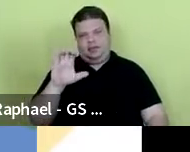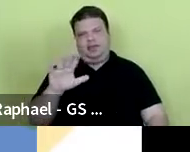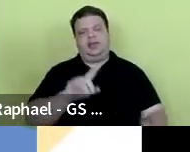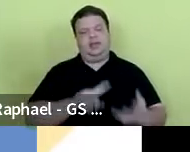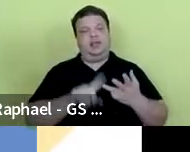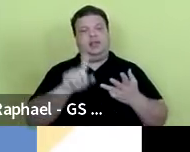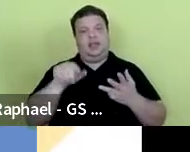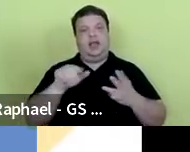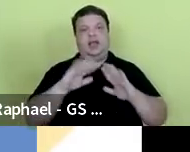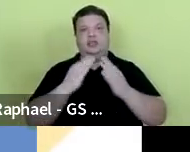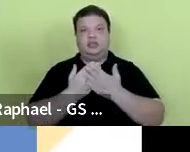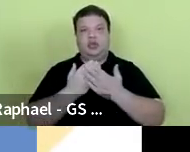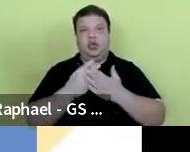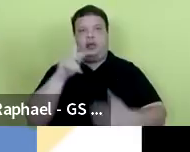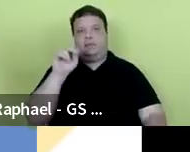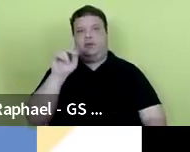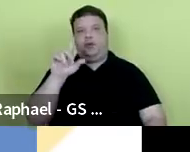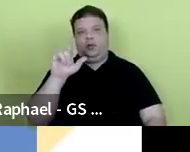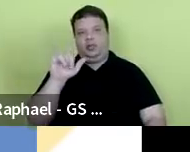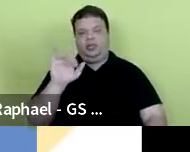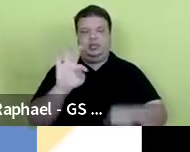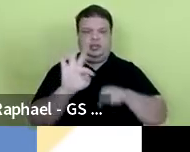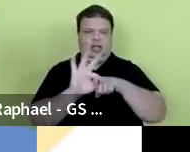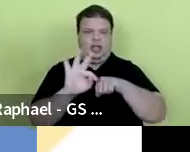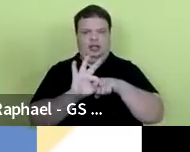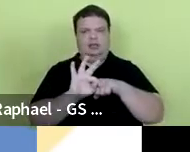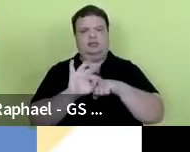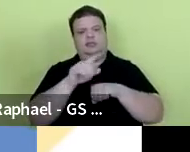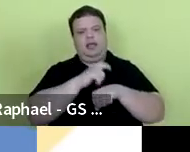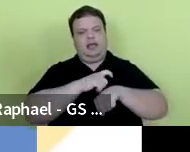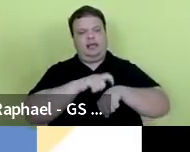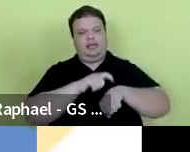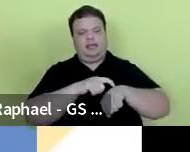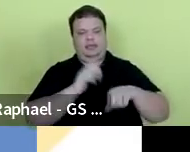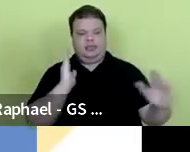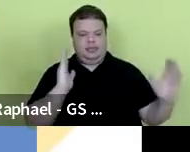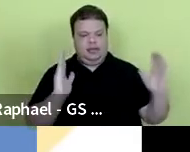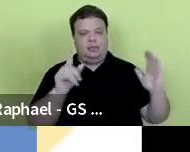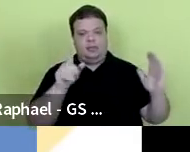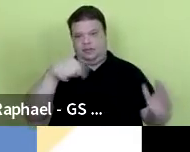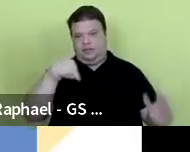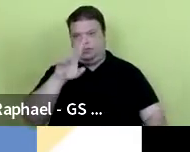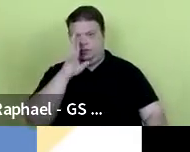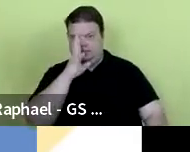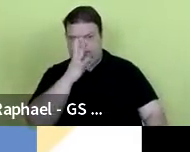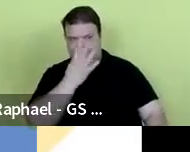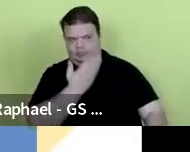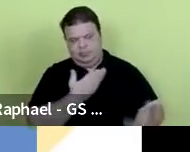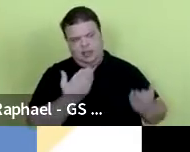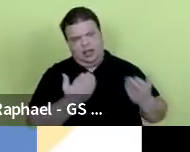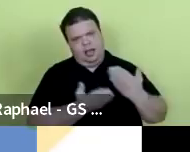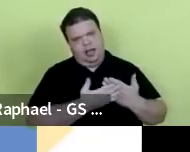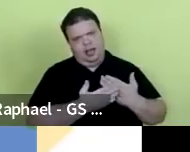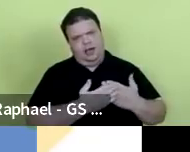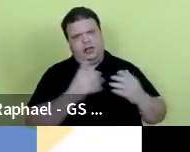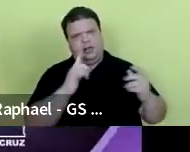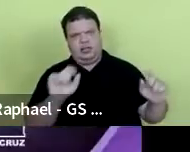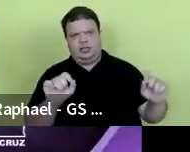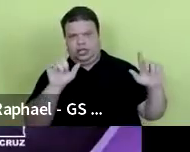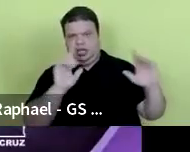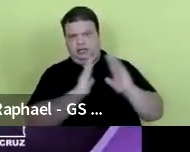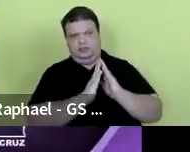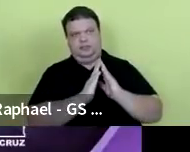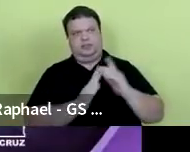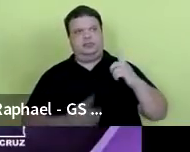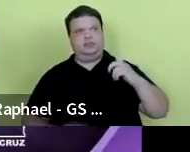vocês, nós vamos conversar, vai ter um tempo para vocês assistirem às aulas, põe o próximo slide, que é